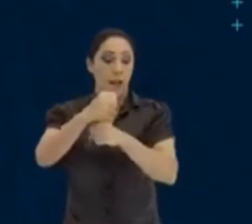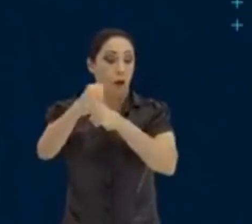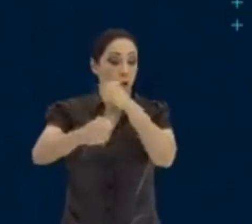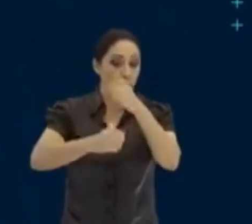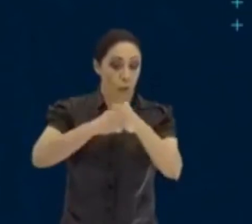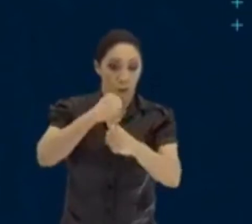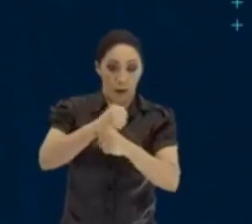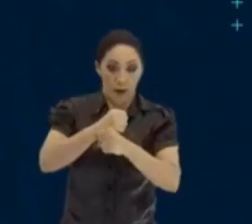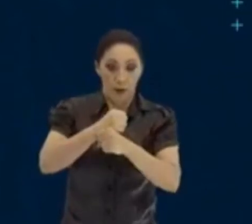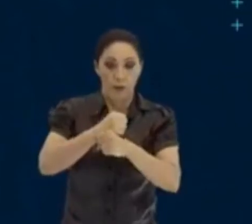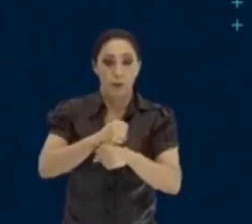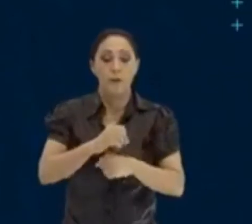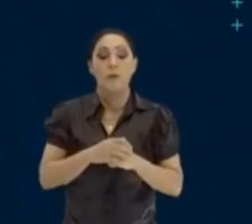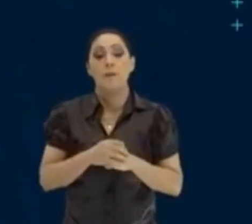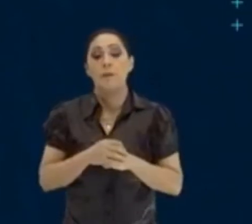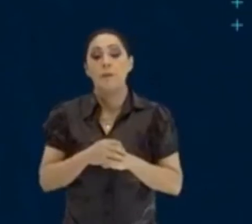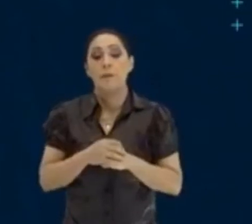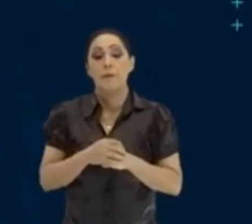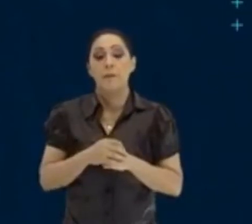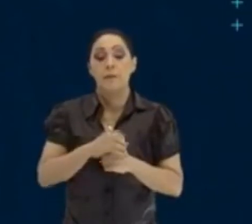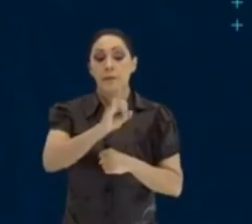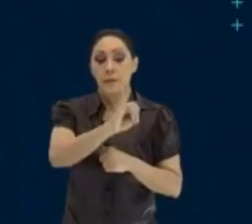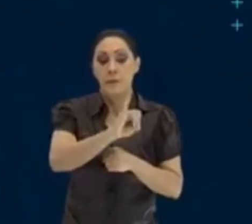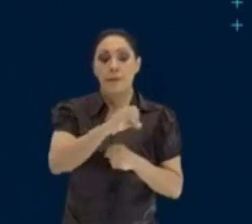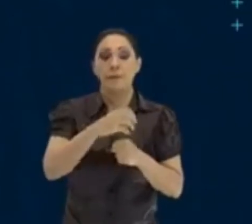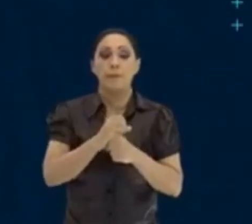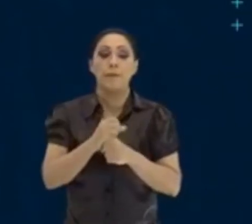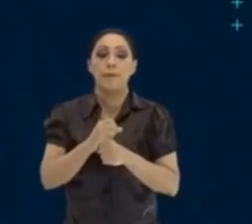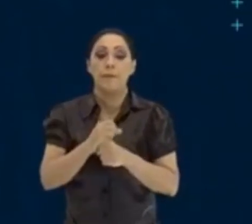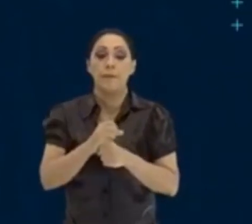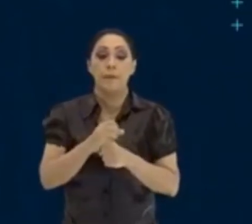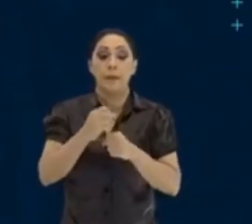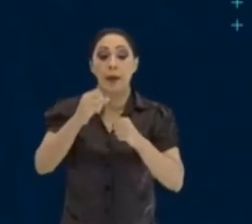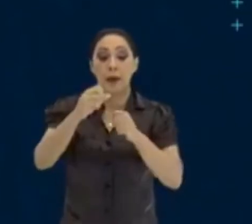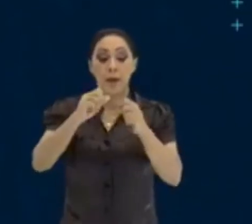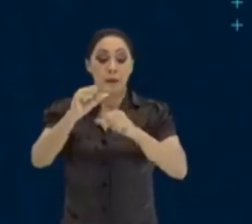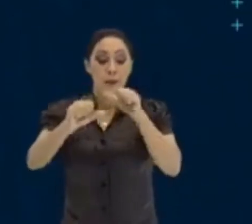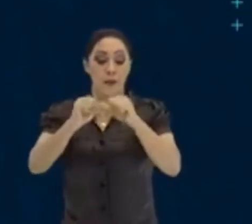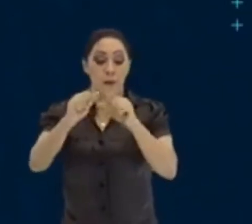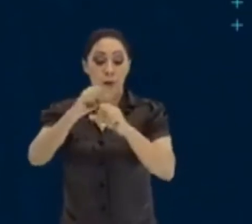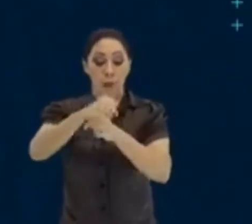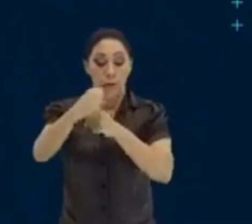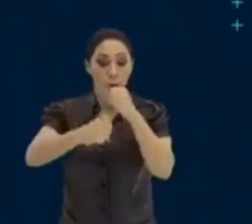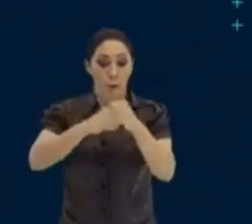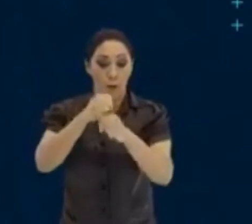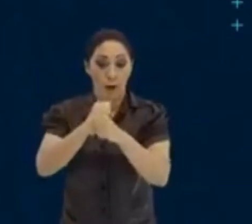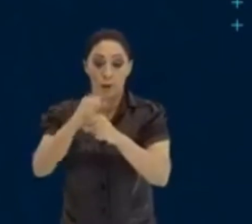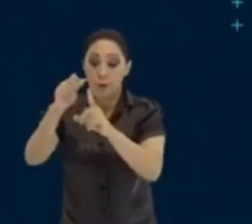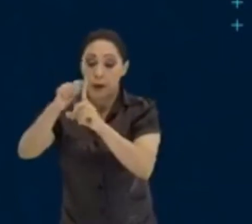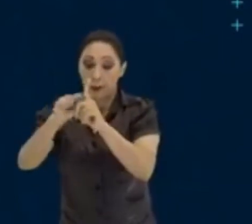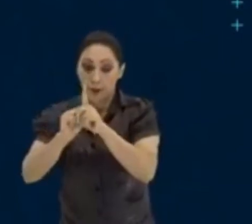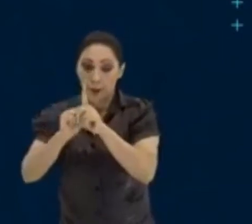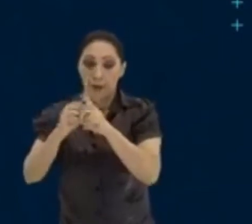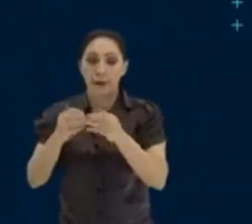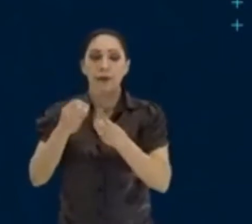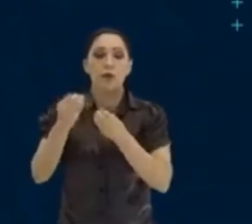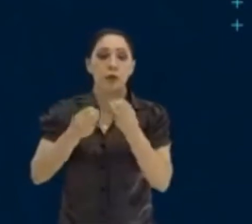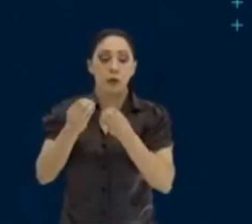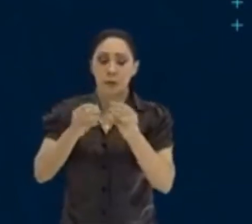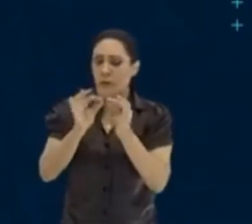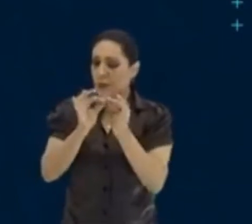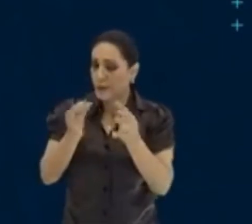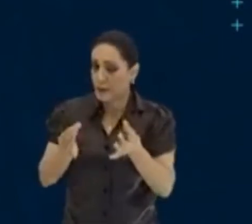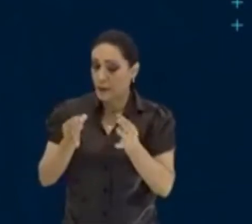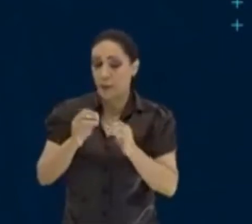taxa que está ao ano, para meses. Olha como pode, olha como fica simples.